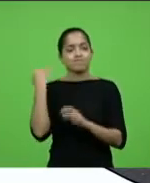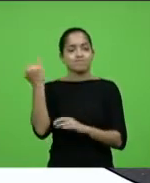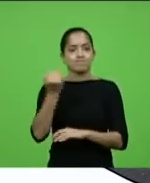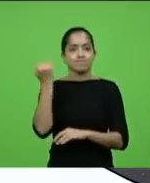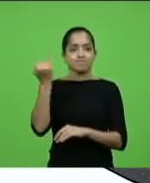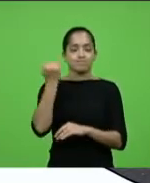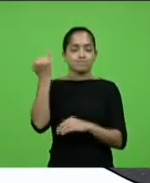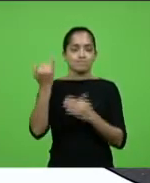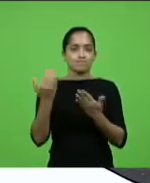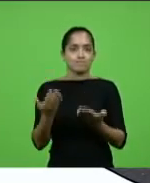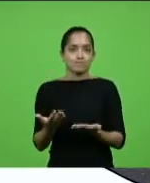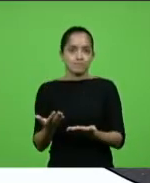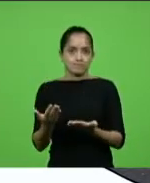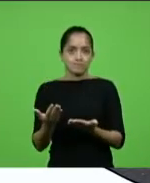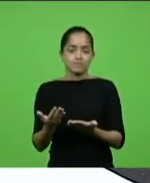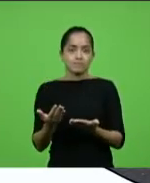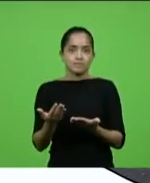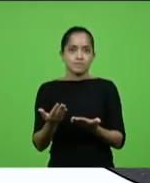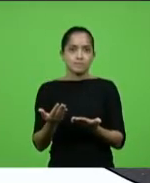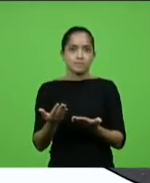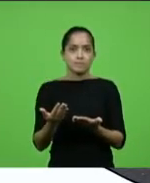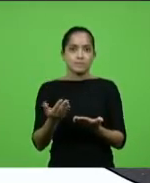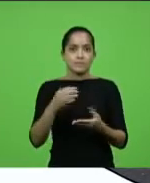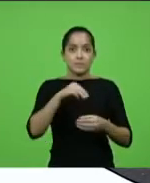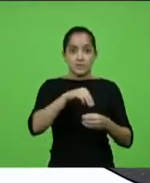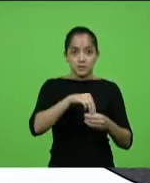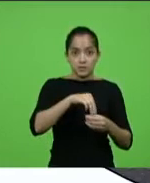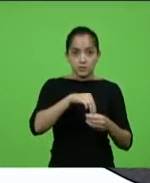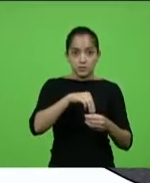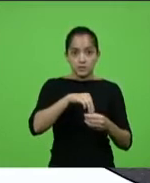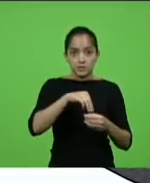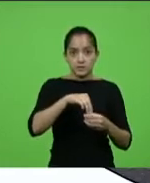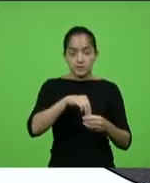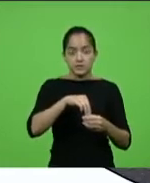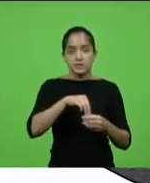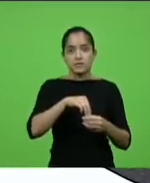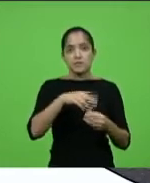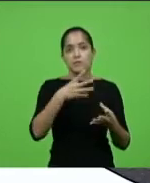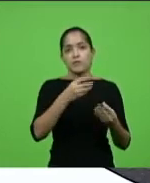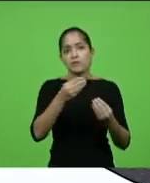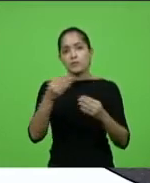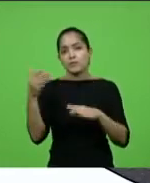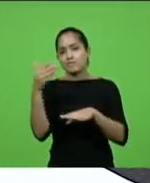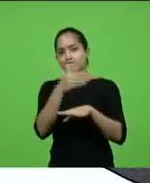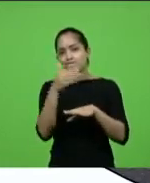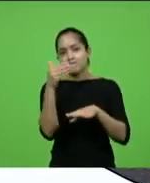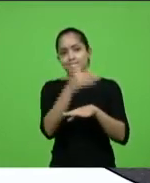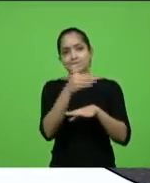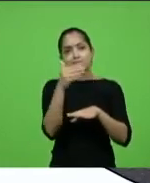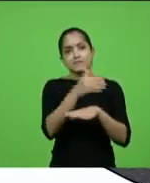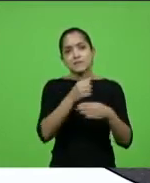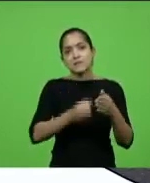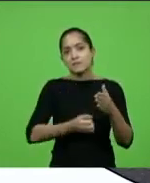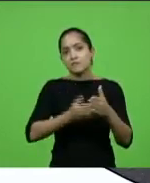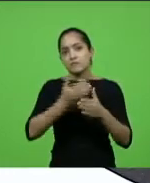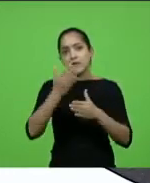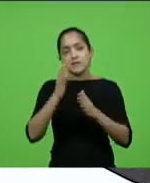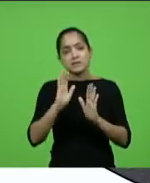desse município em que eu estive lá tantas e tantas vezes,